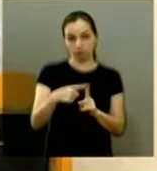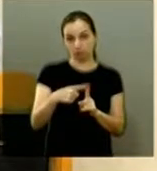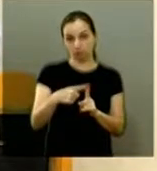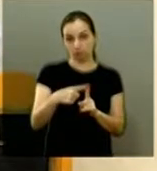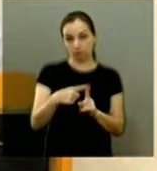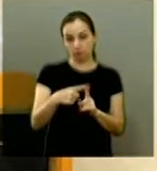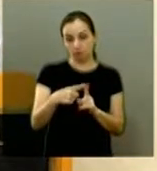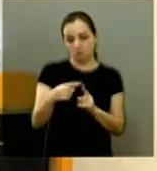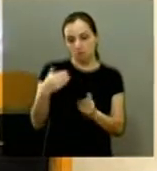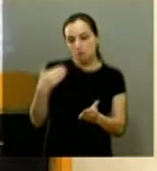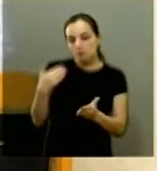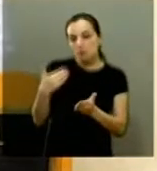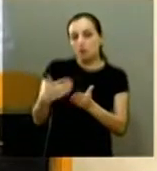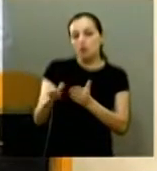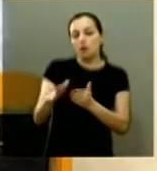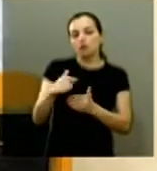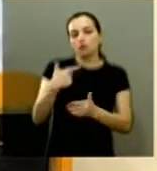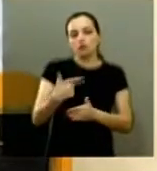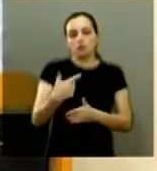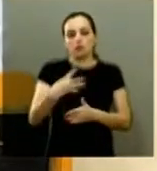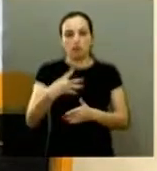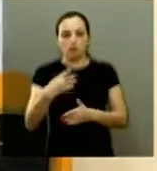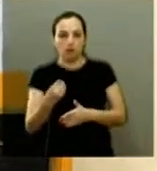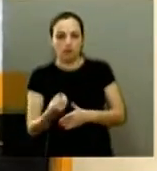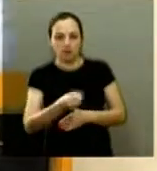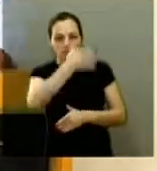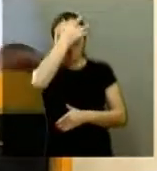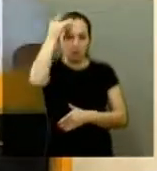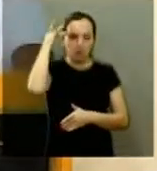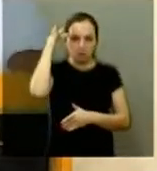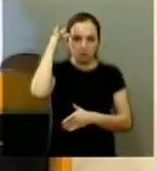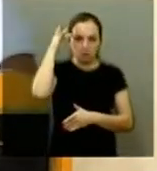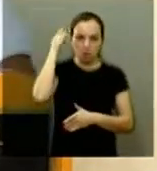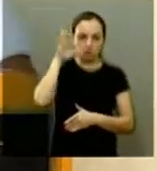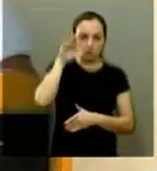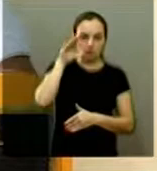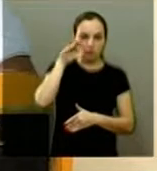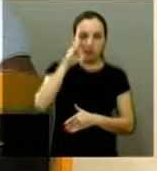foram dispensados 240 funcionários da COCIL